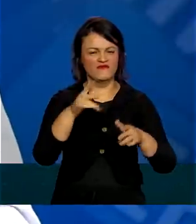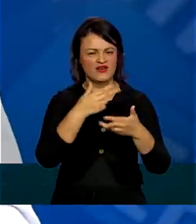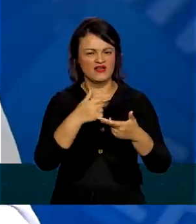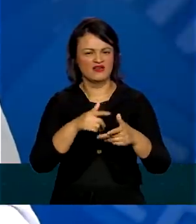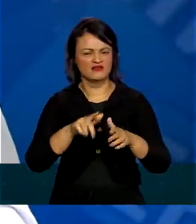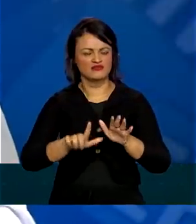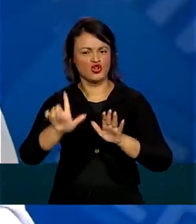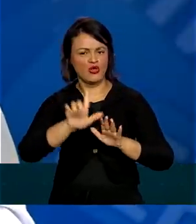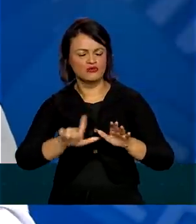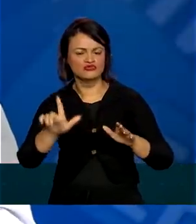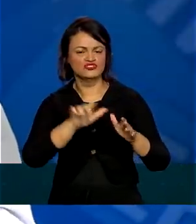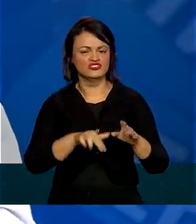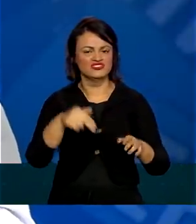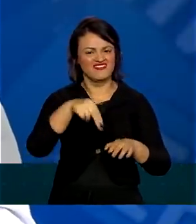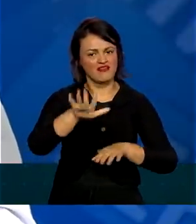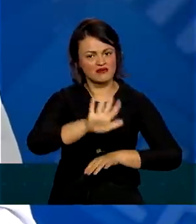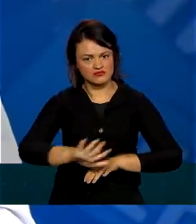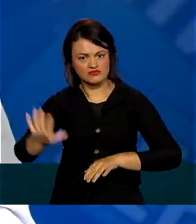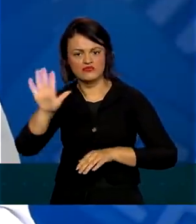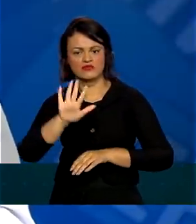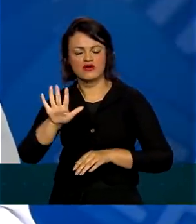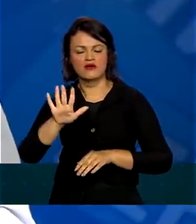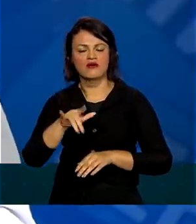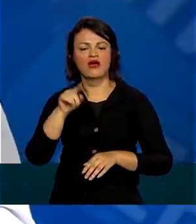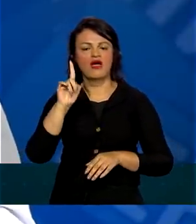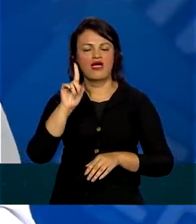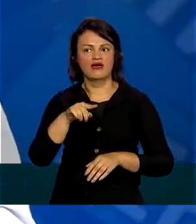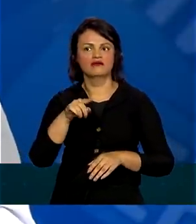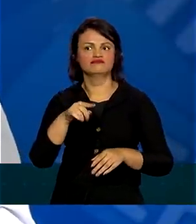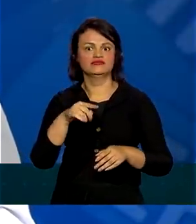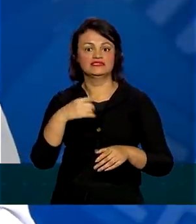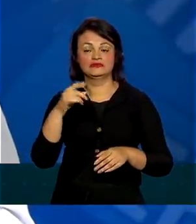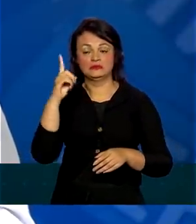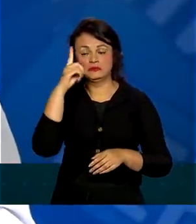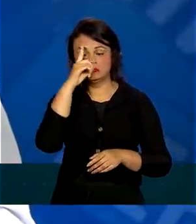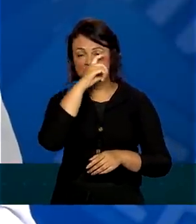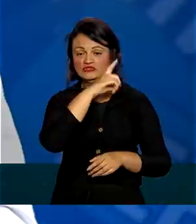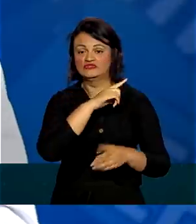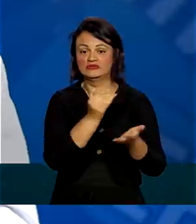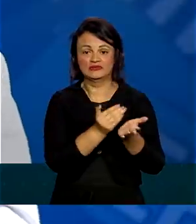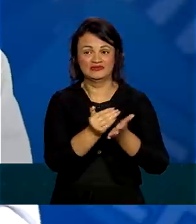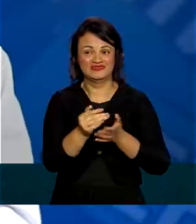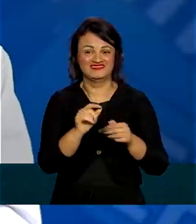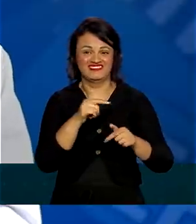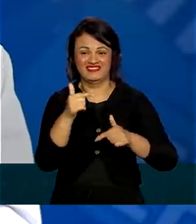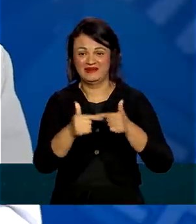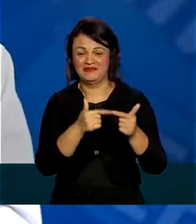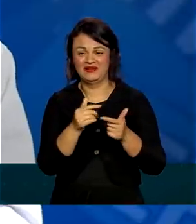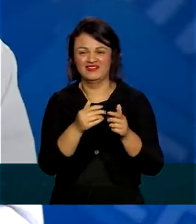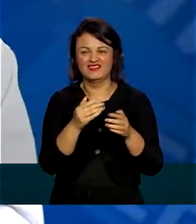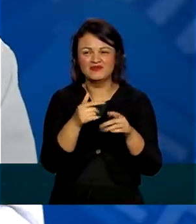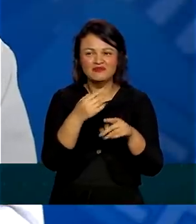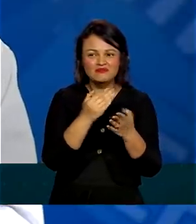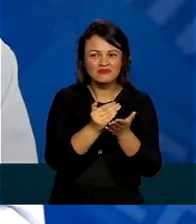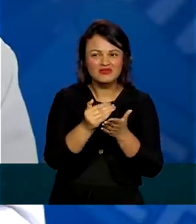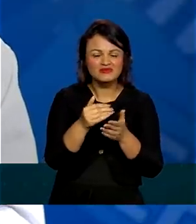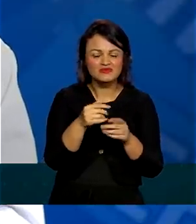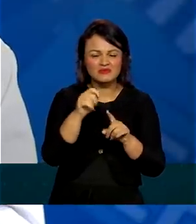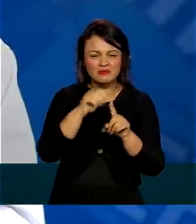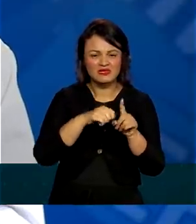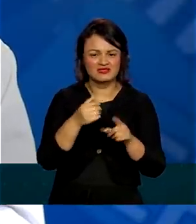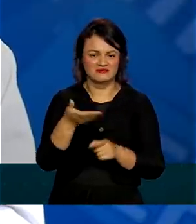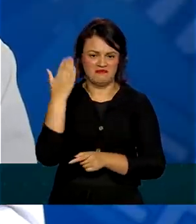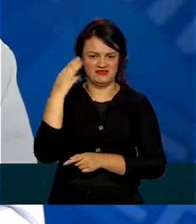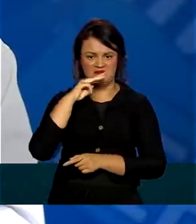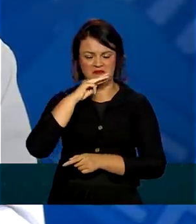internacional, nacional, foi algo que foi muito duro. No começo, no meio do mês passado, nós chegamos a ter